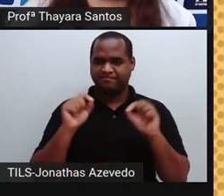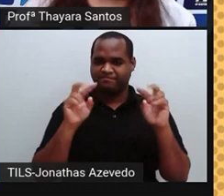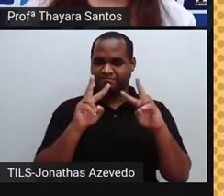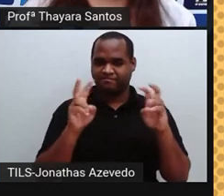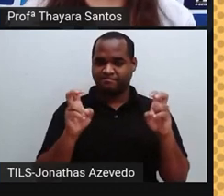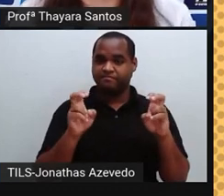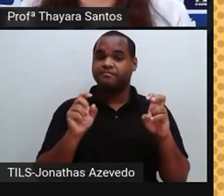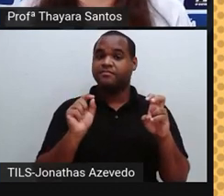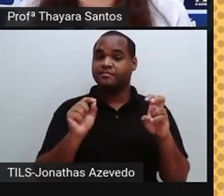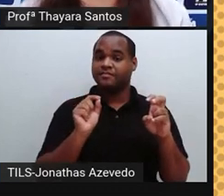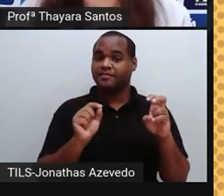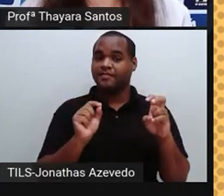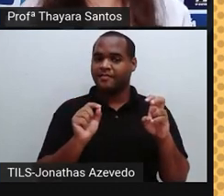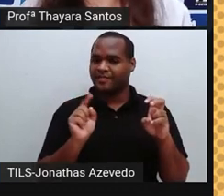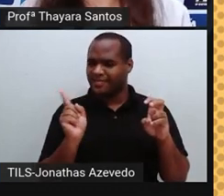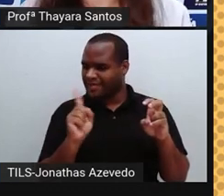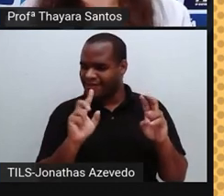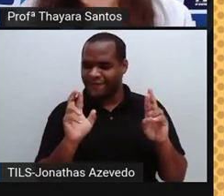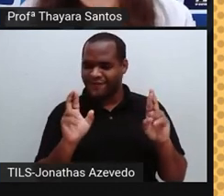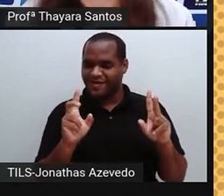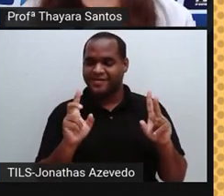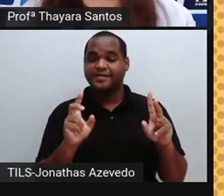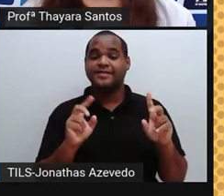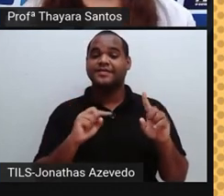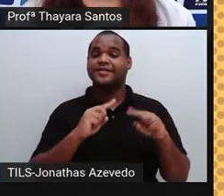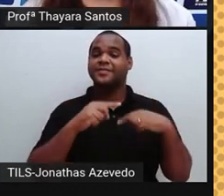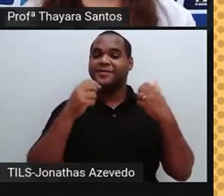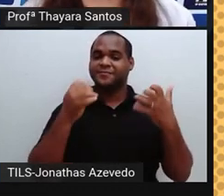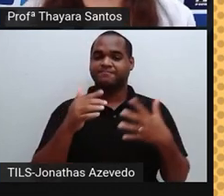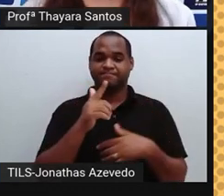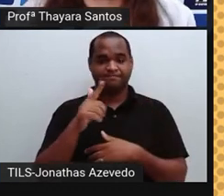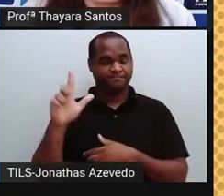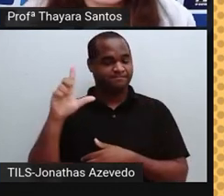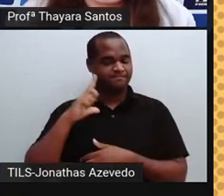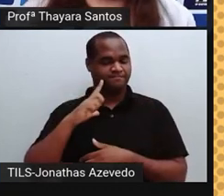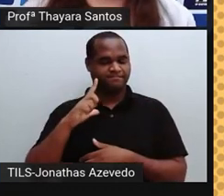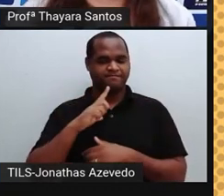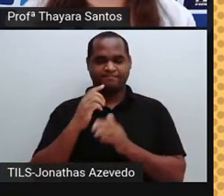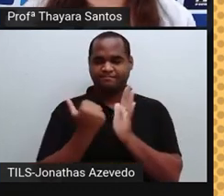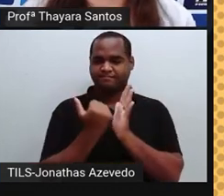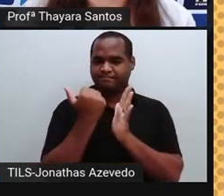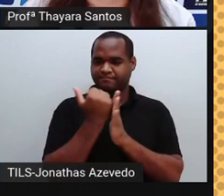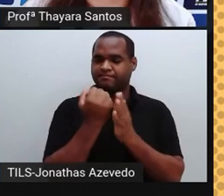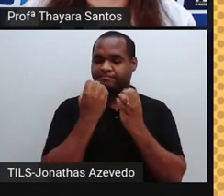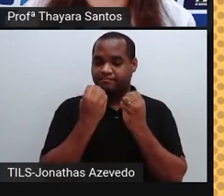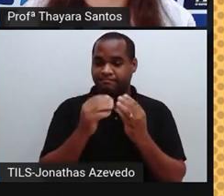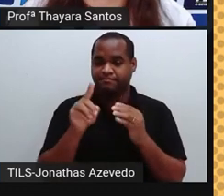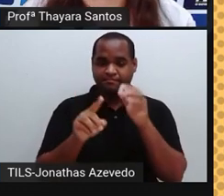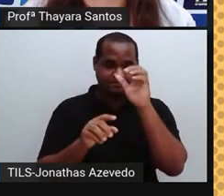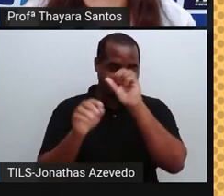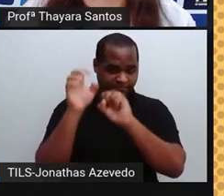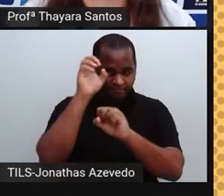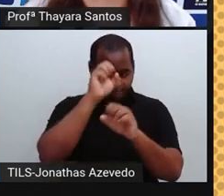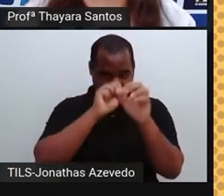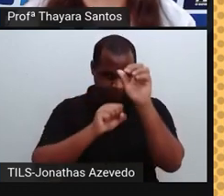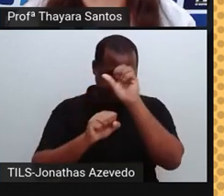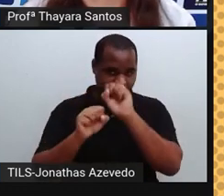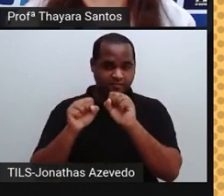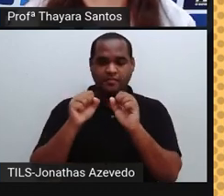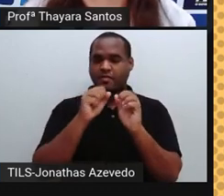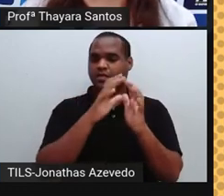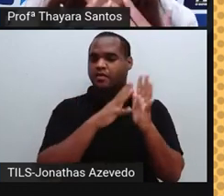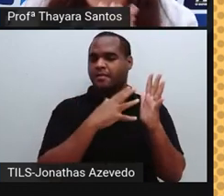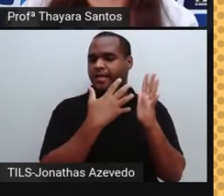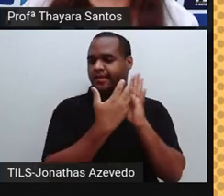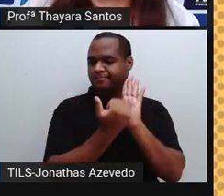ela. Só que não. A gente vai deixar esse assunto para uma próxima aula. Numa próxima aula, a gente vai falar sobre a tabela